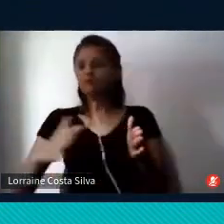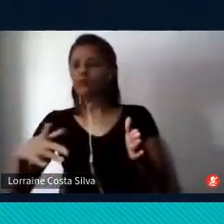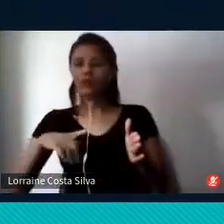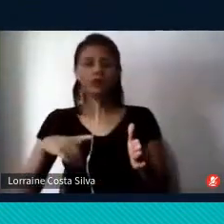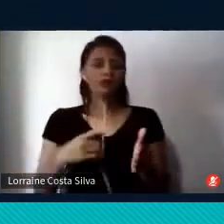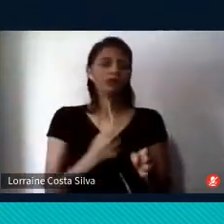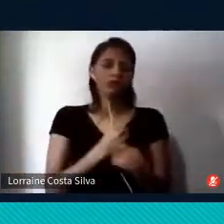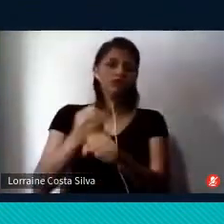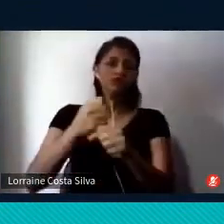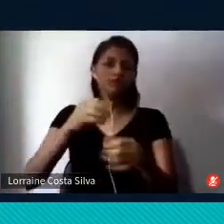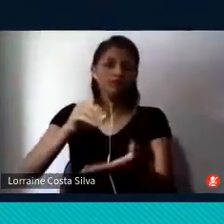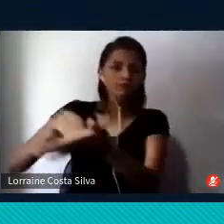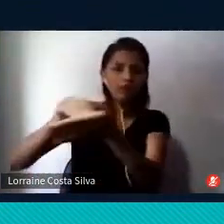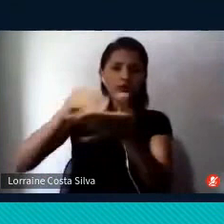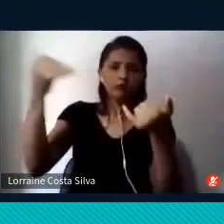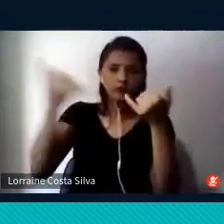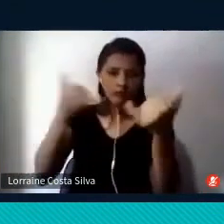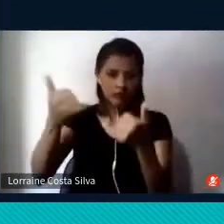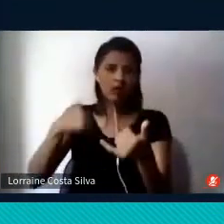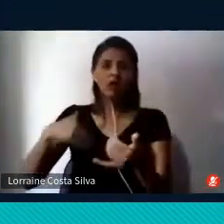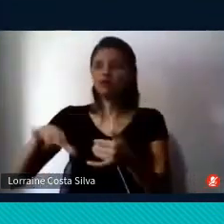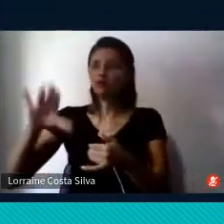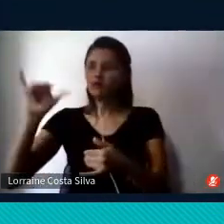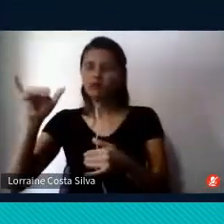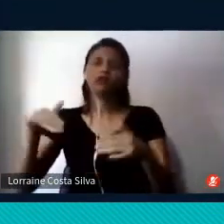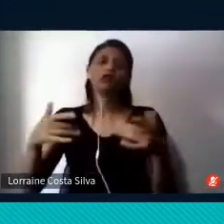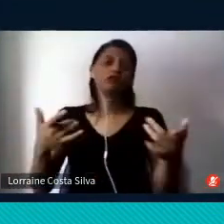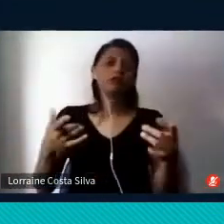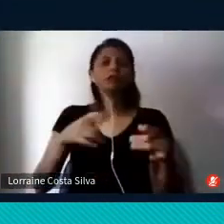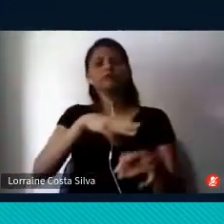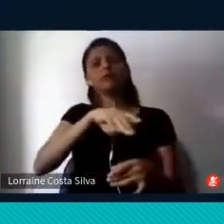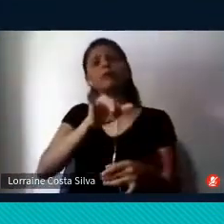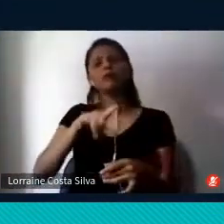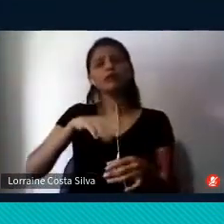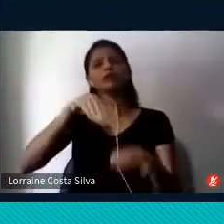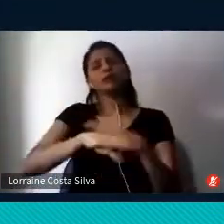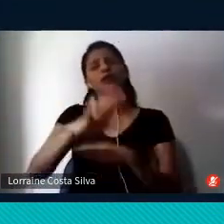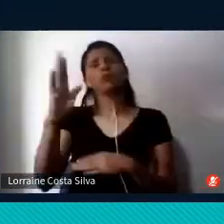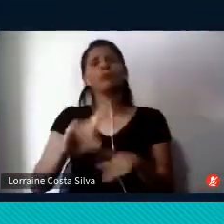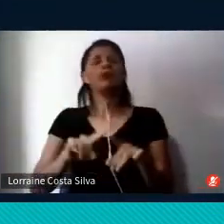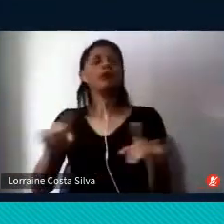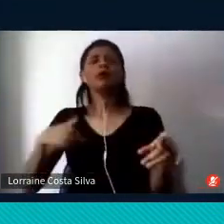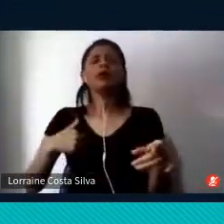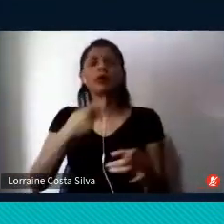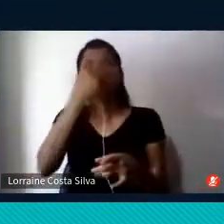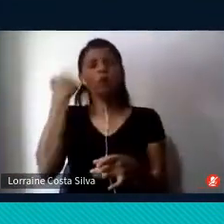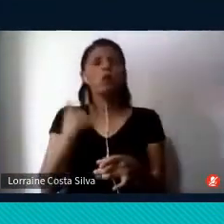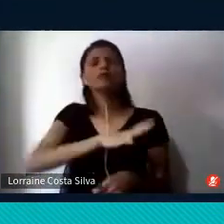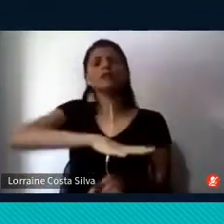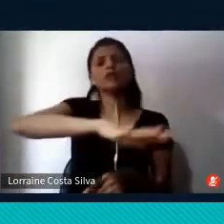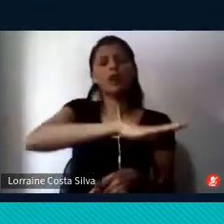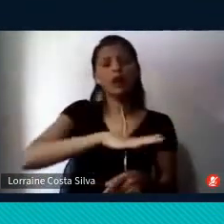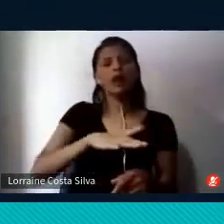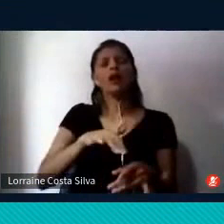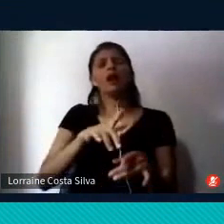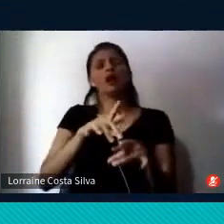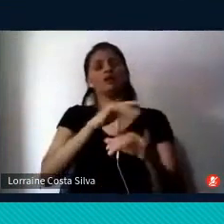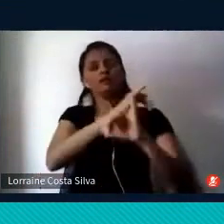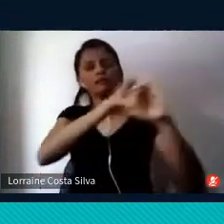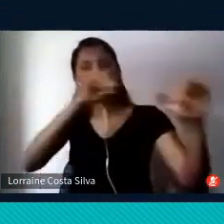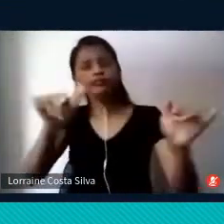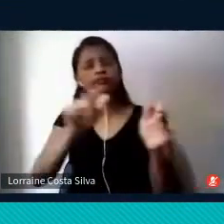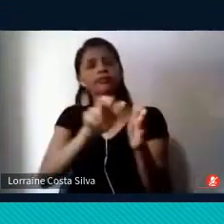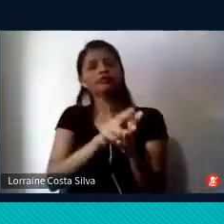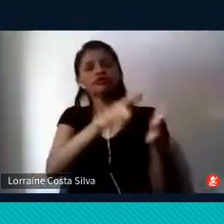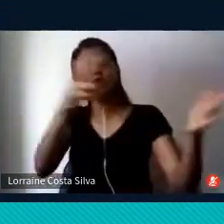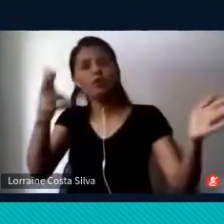público no Brasil, ou seja, quais são os atores de diferentes meios, do jornalismo, científico, intelectual, político,